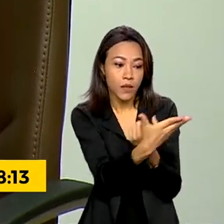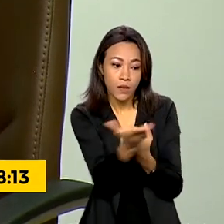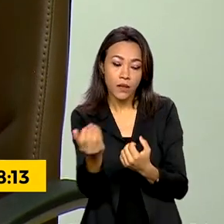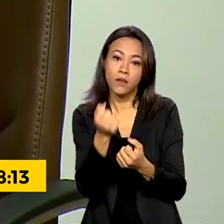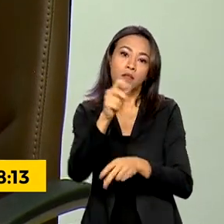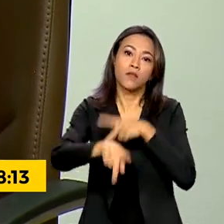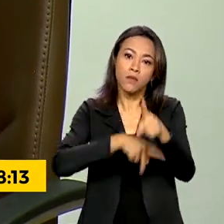com eles.